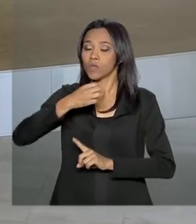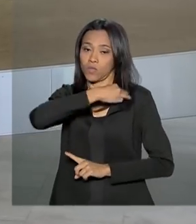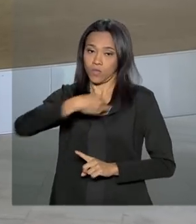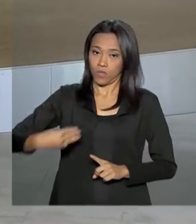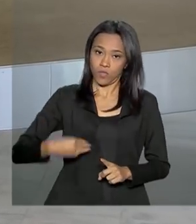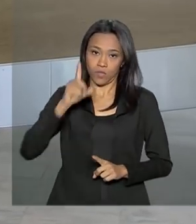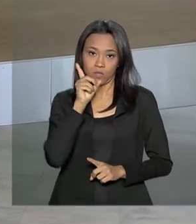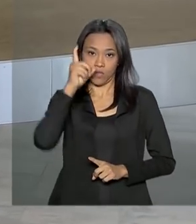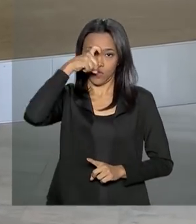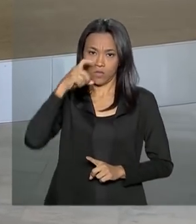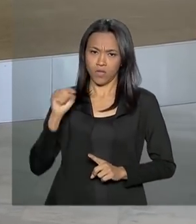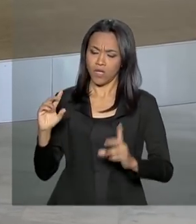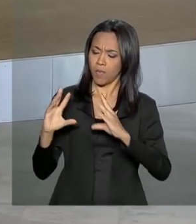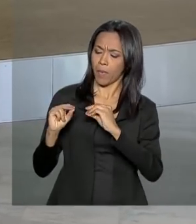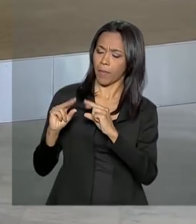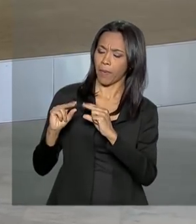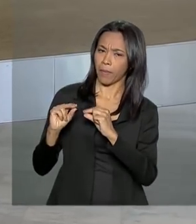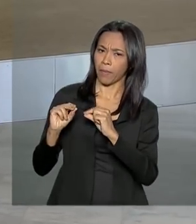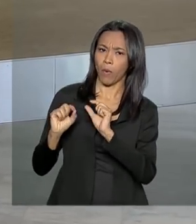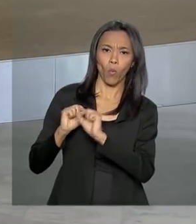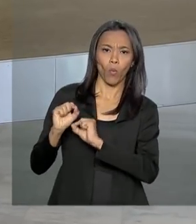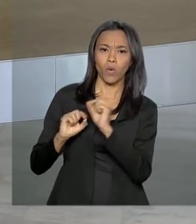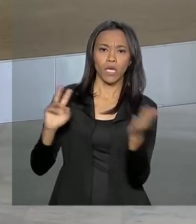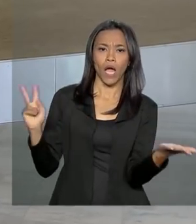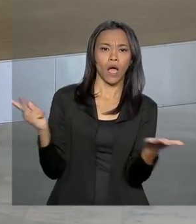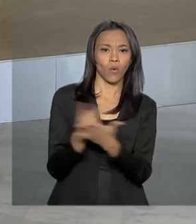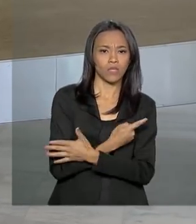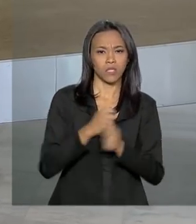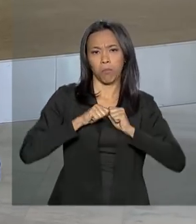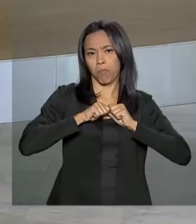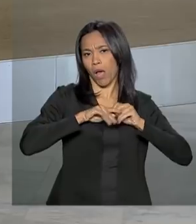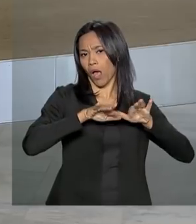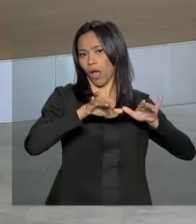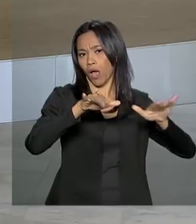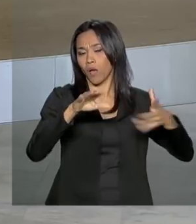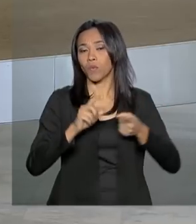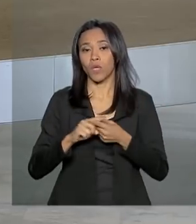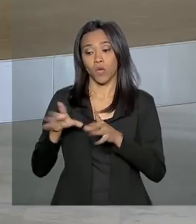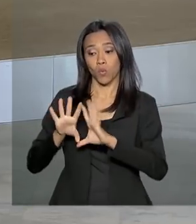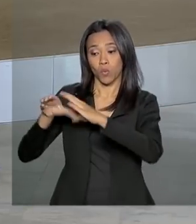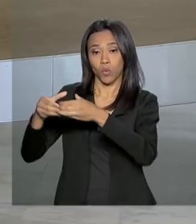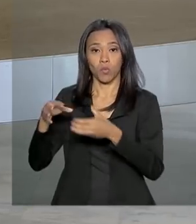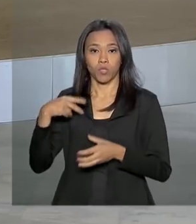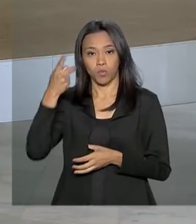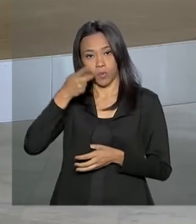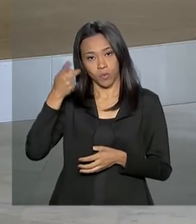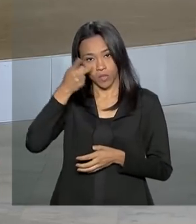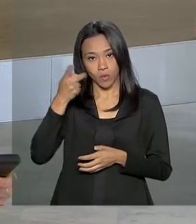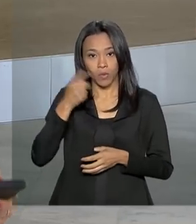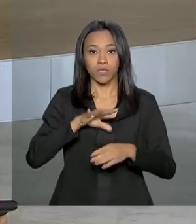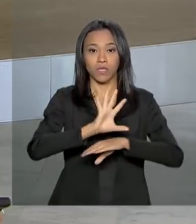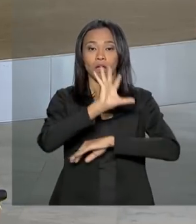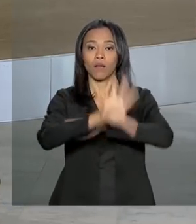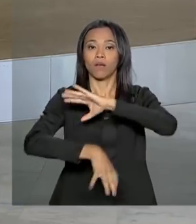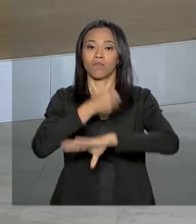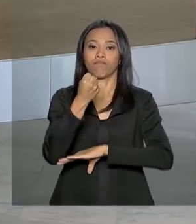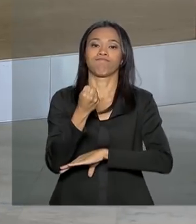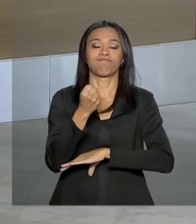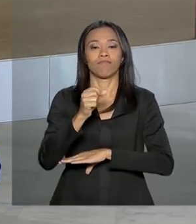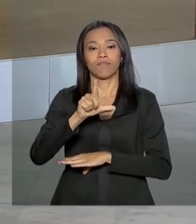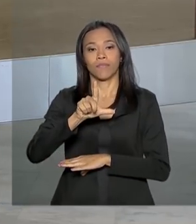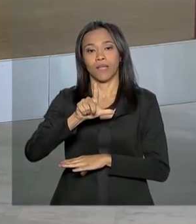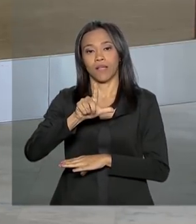Tudo indica que eles conversaram sobre o vazamento de mensagens entre procuradores da Operação Lava Jato e o então juiz